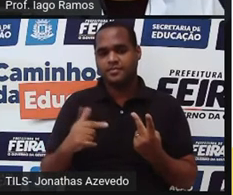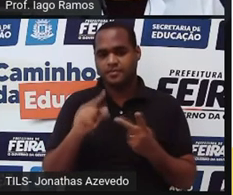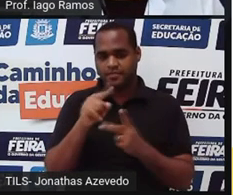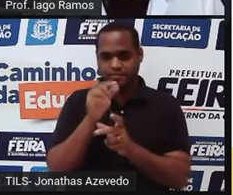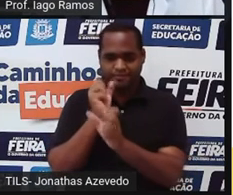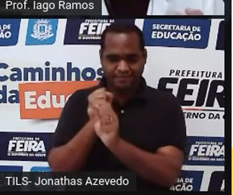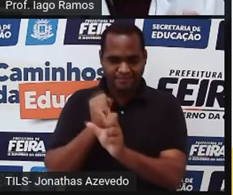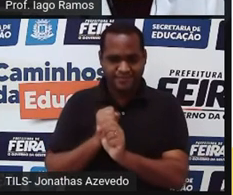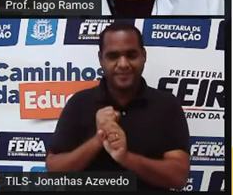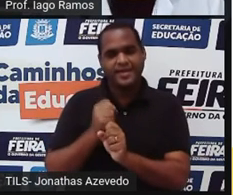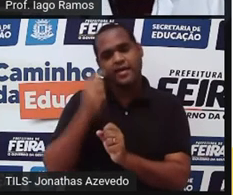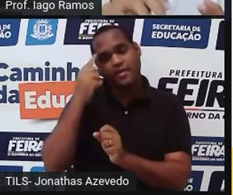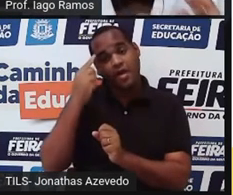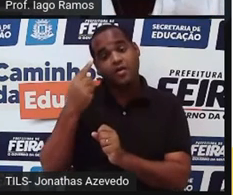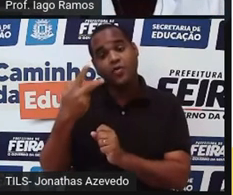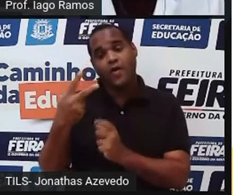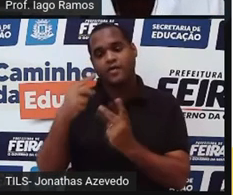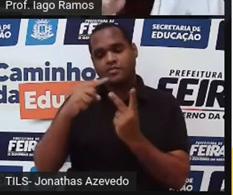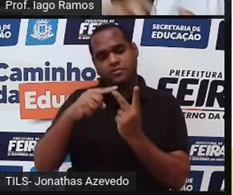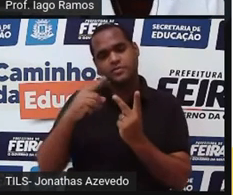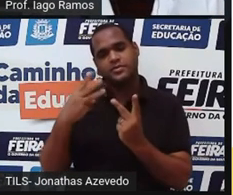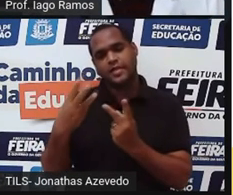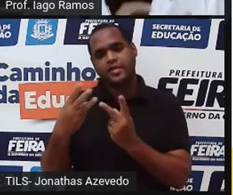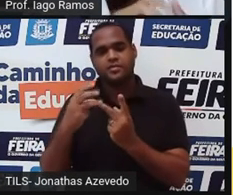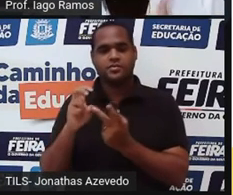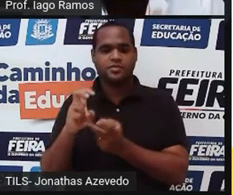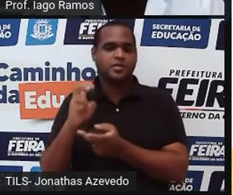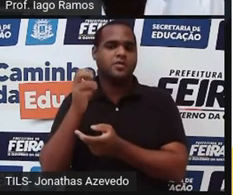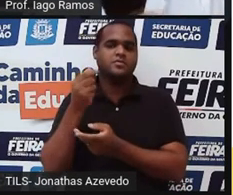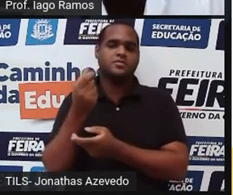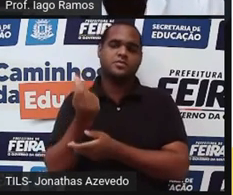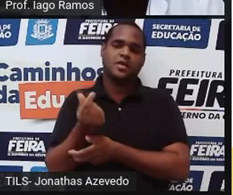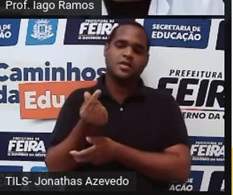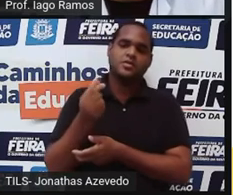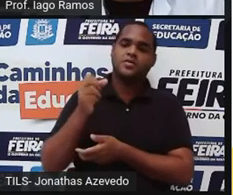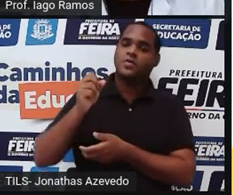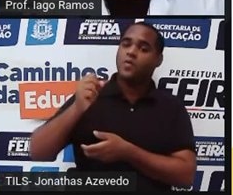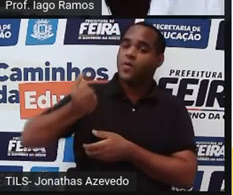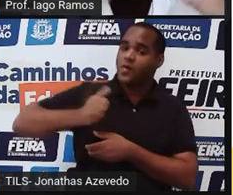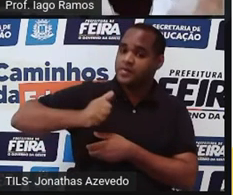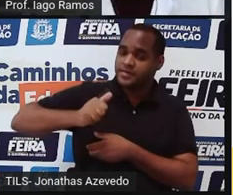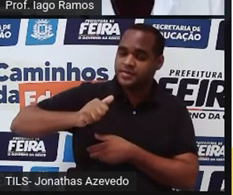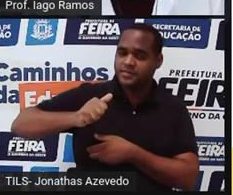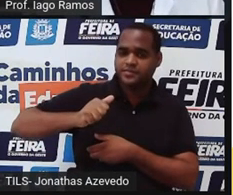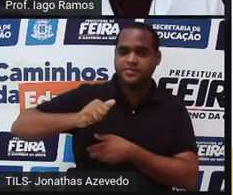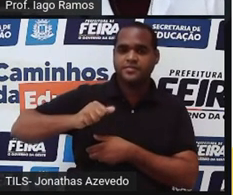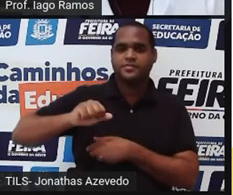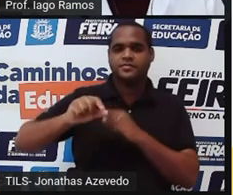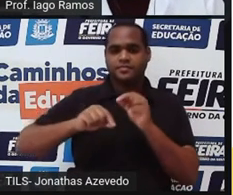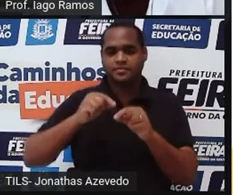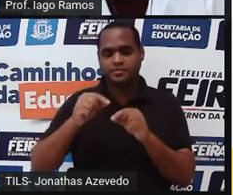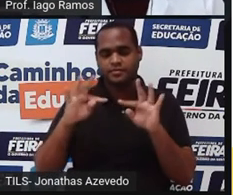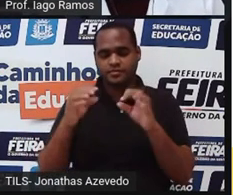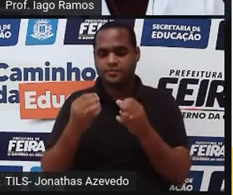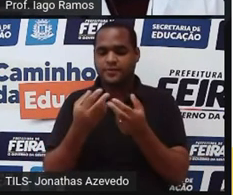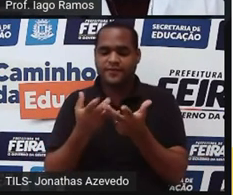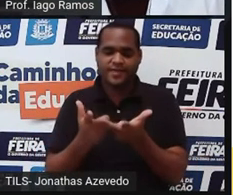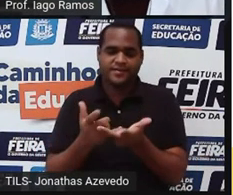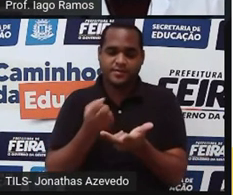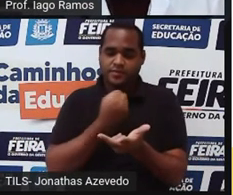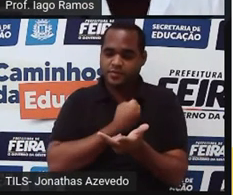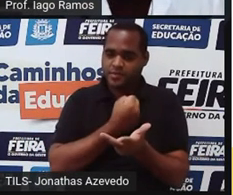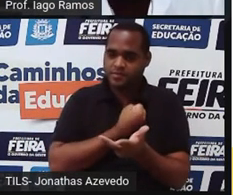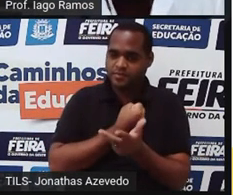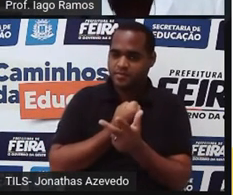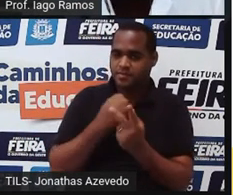calcula a raiz quadrada de 2, de 3, de 5, de 7, de 11, todos esses números são não quadrados perfeitos.